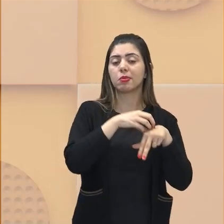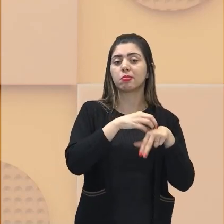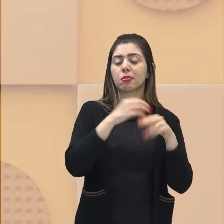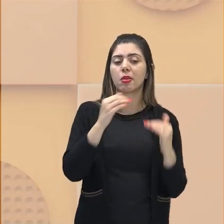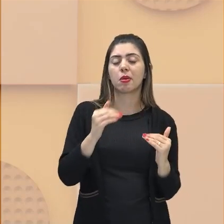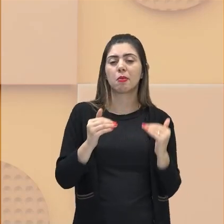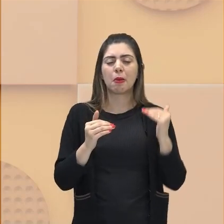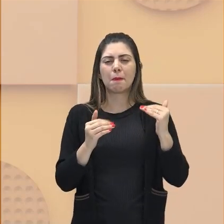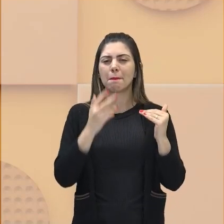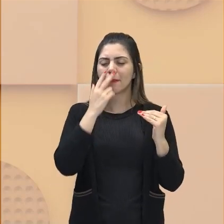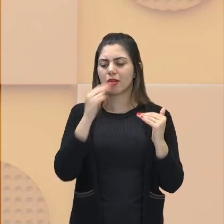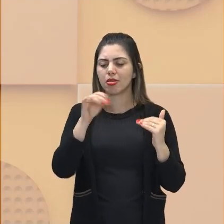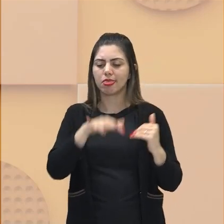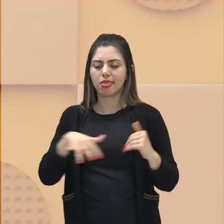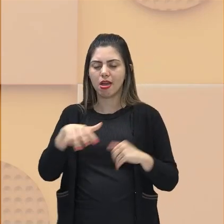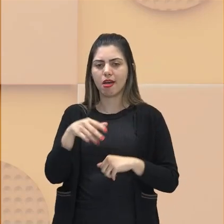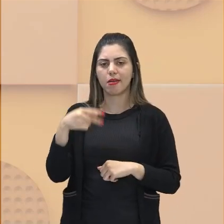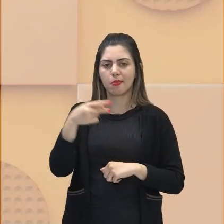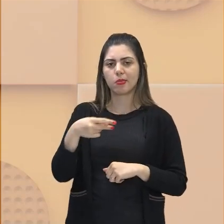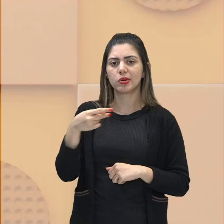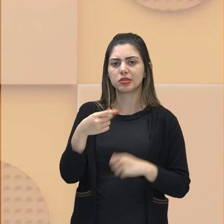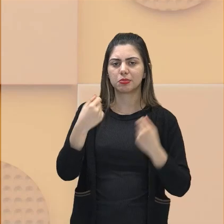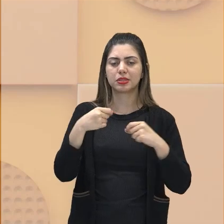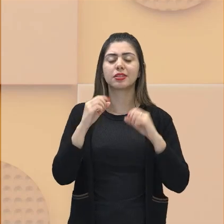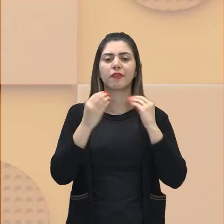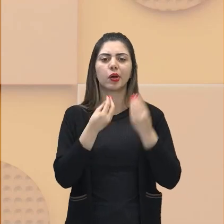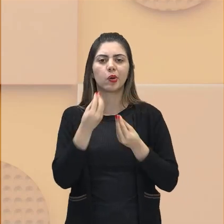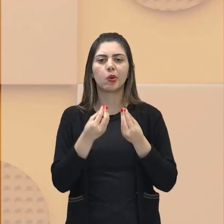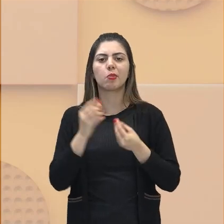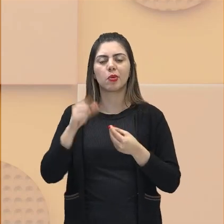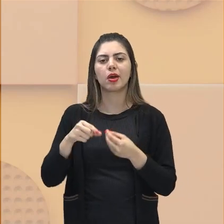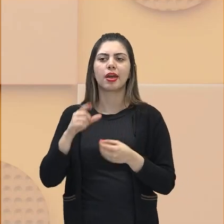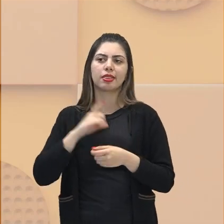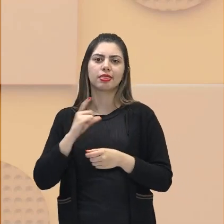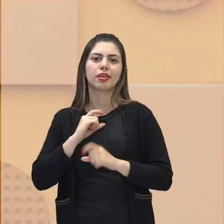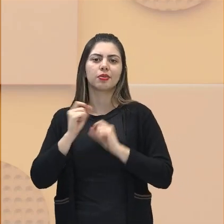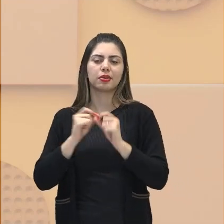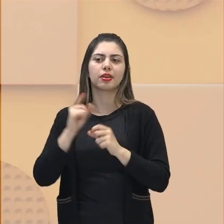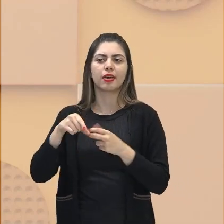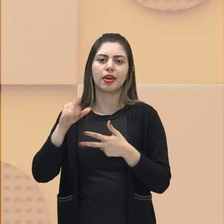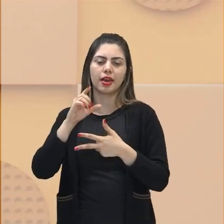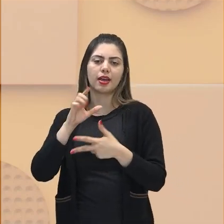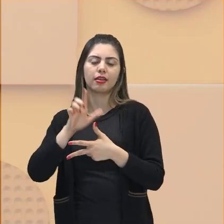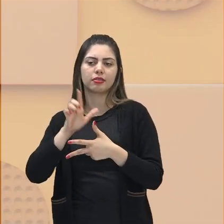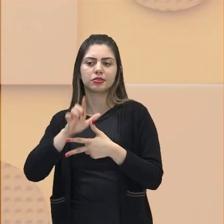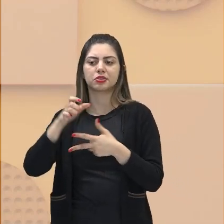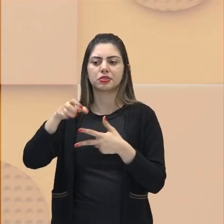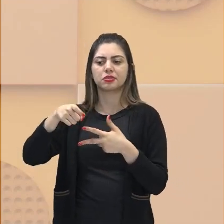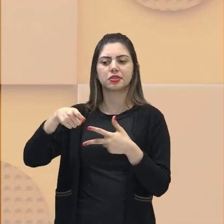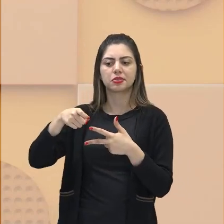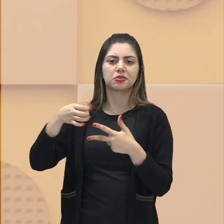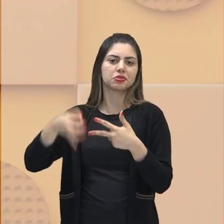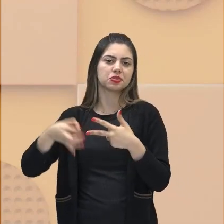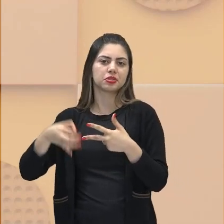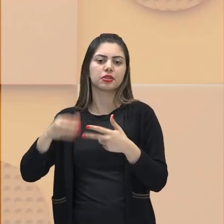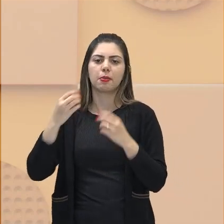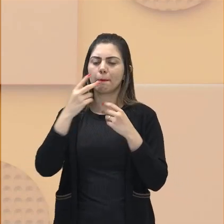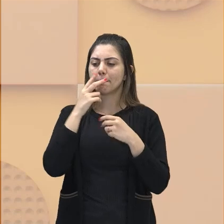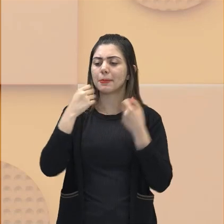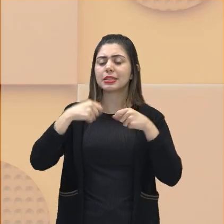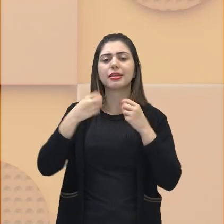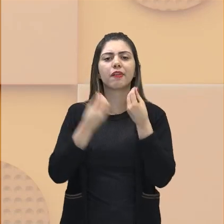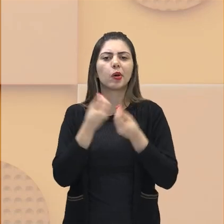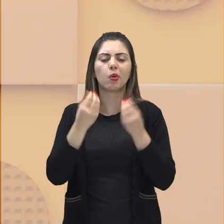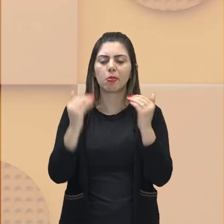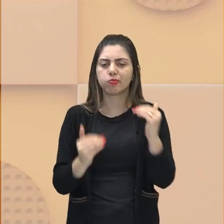ter tanta força política dentro de uma monarquia parlamentarista, e sim o próprio parlamento. Mas aqui no Brasil, por conta da